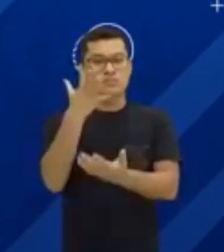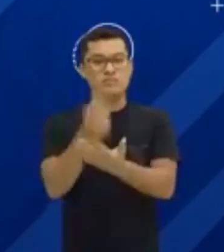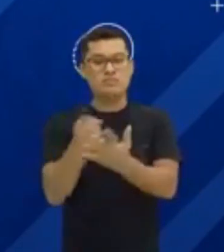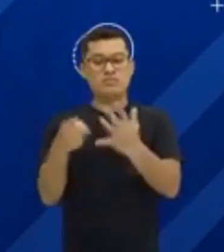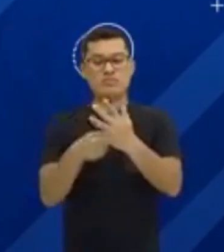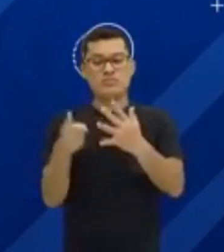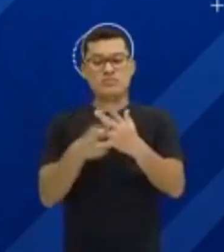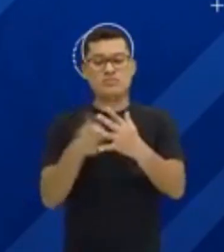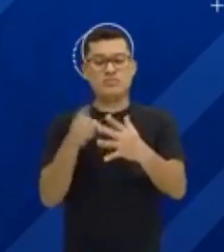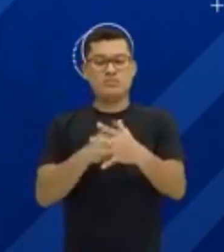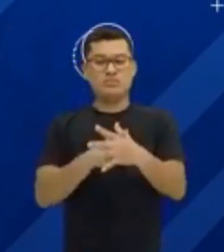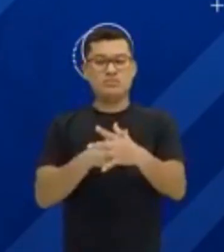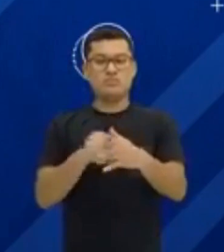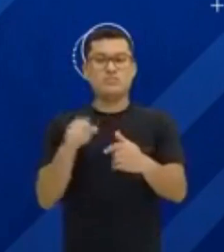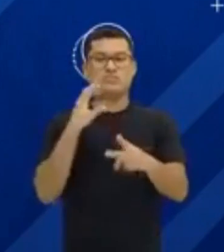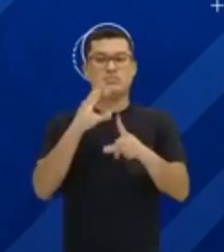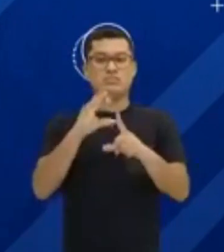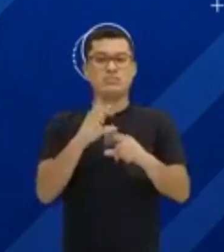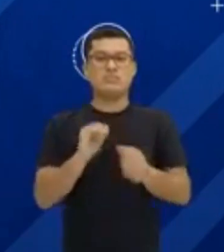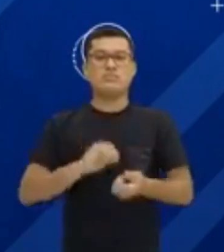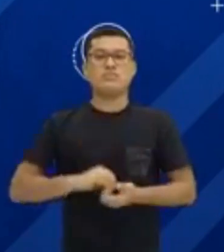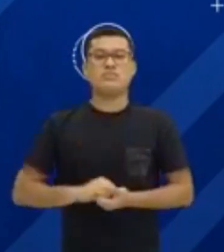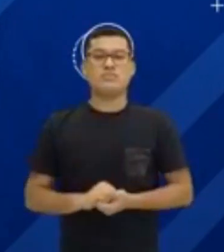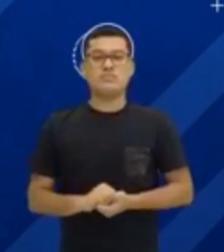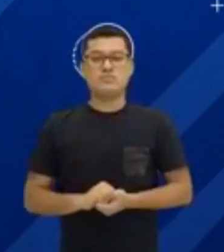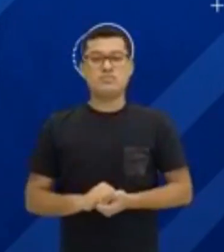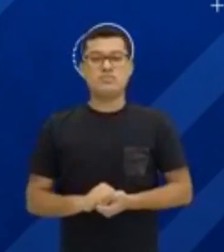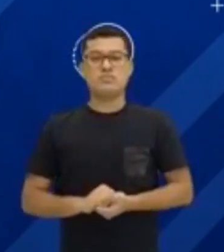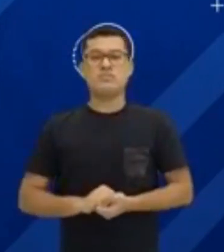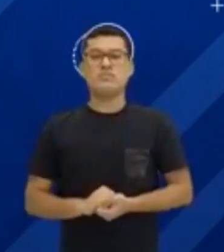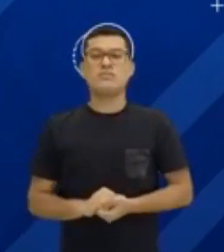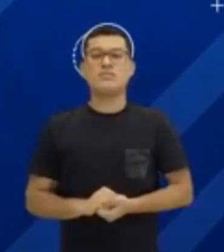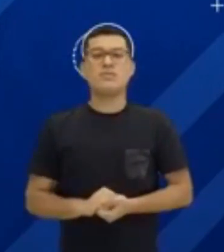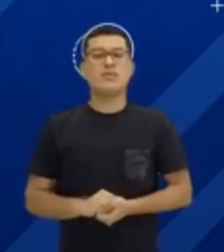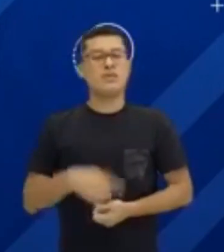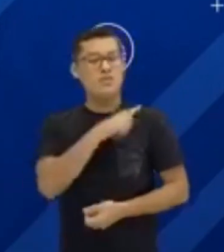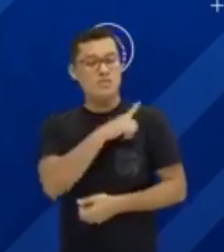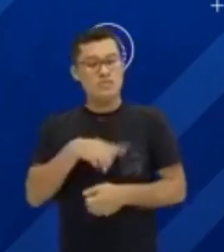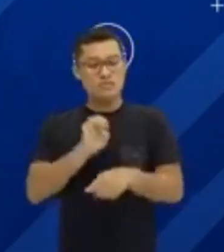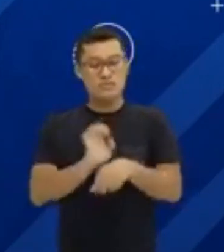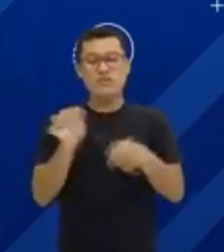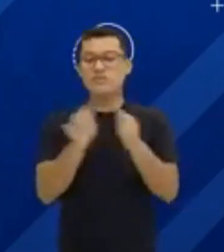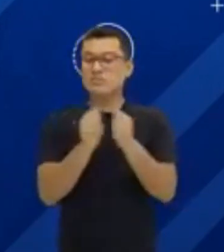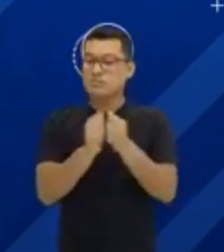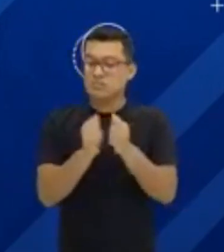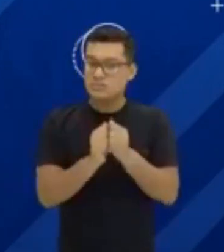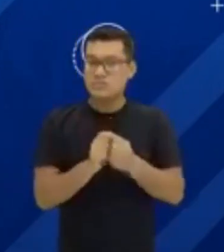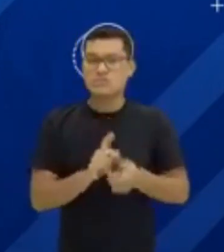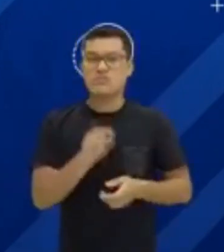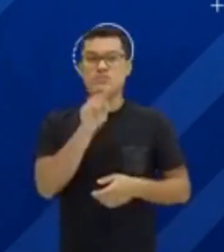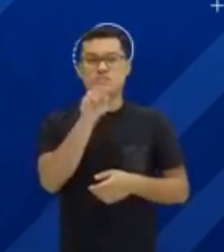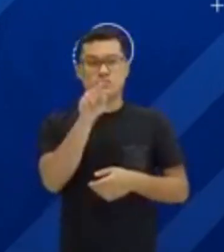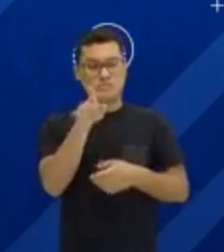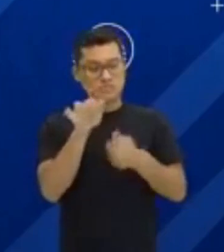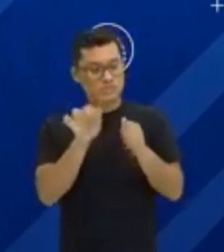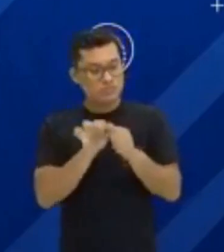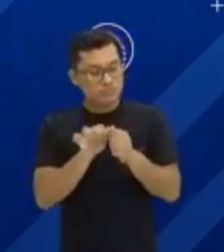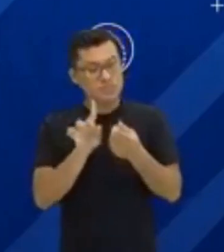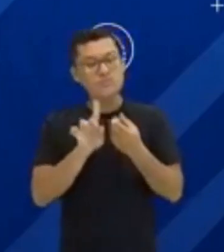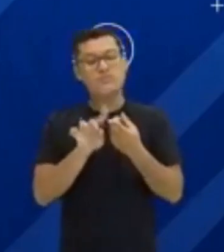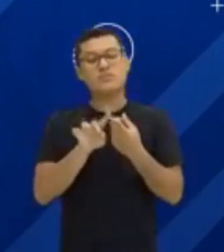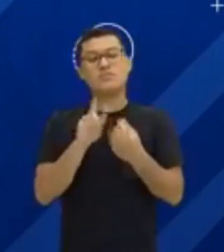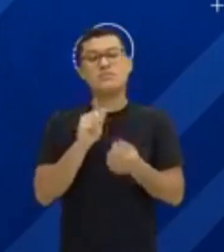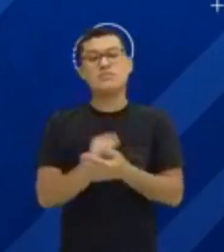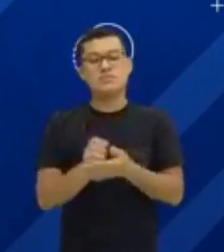aplicativo Cultura Rede de Comunicação. Gente, o Governo do Estado está fazendo a parte dele, então faça a sua também.